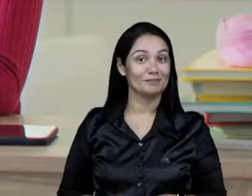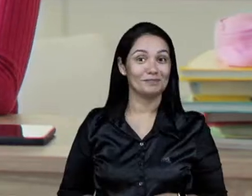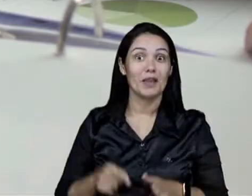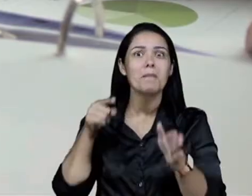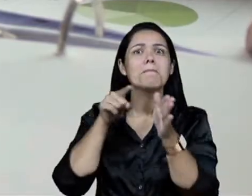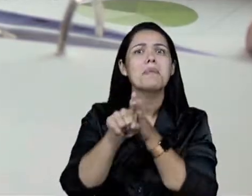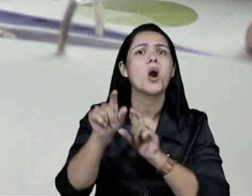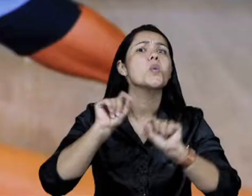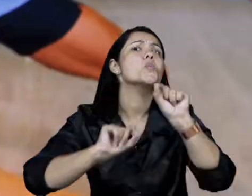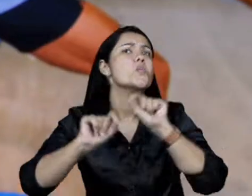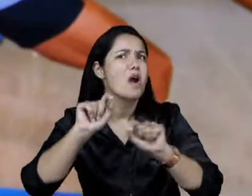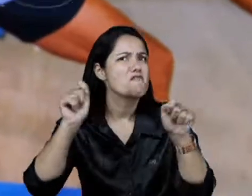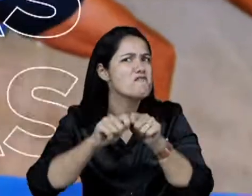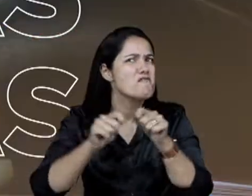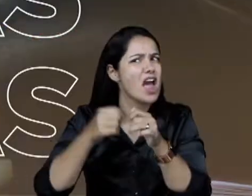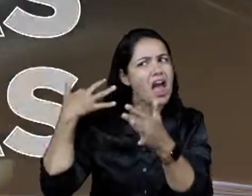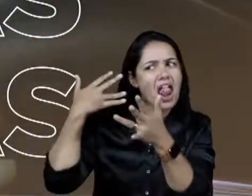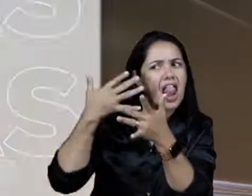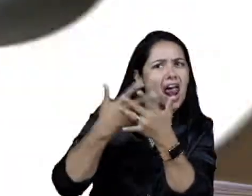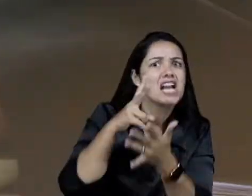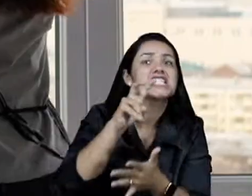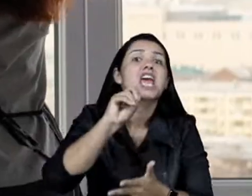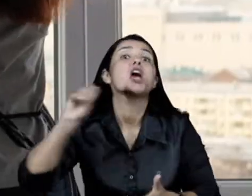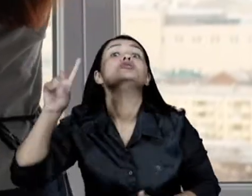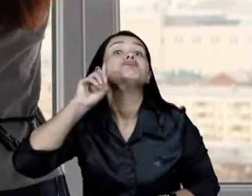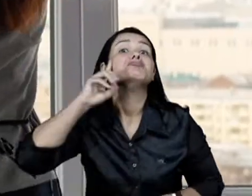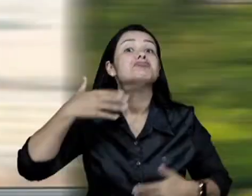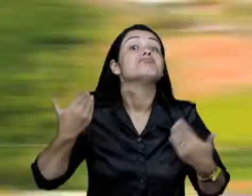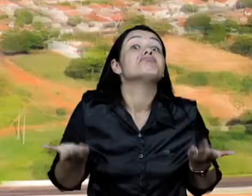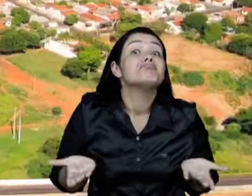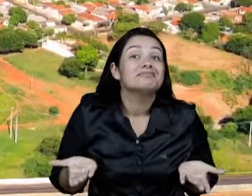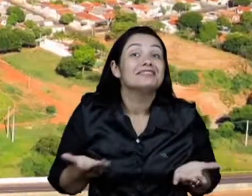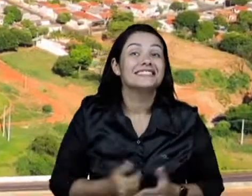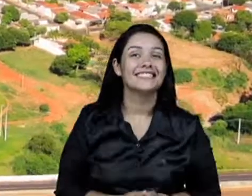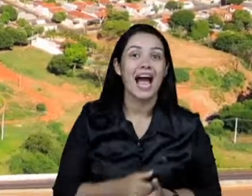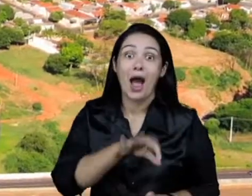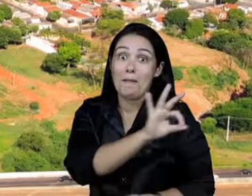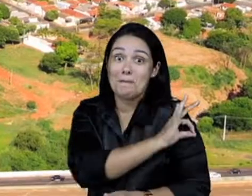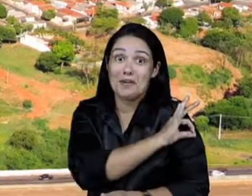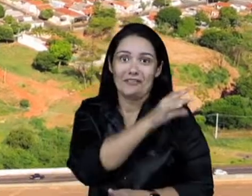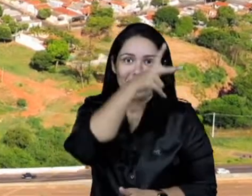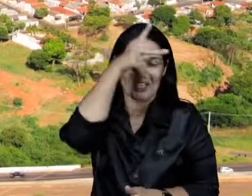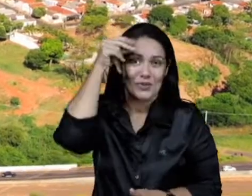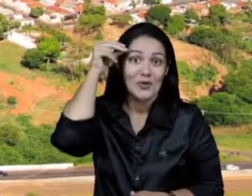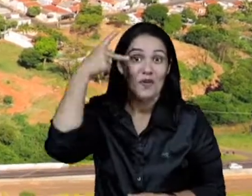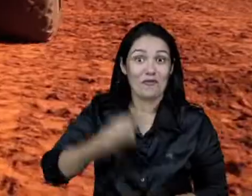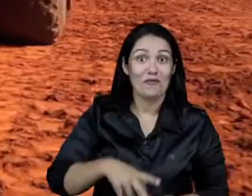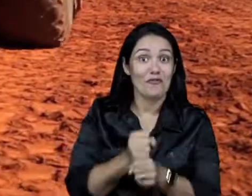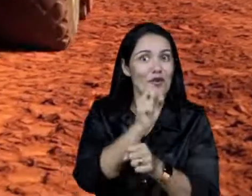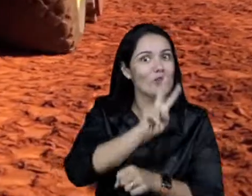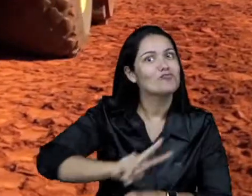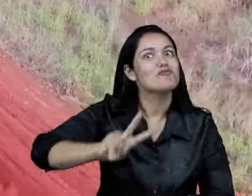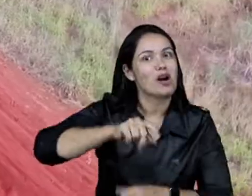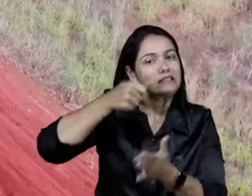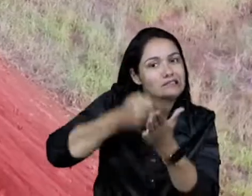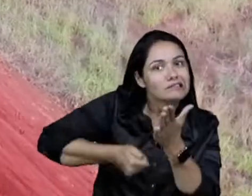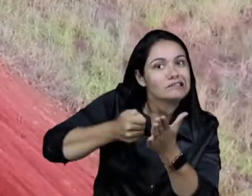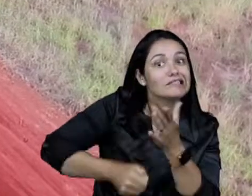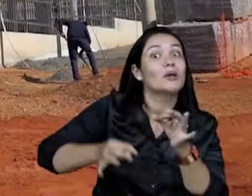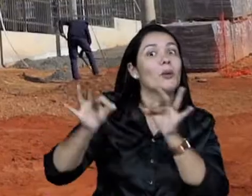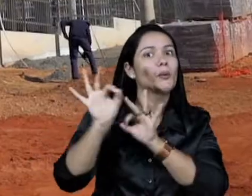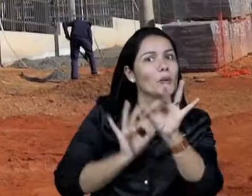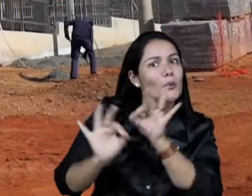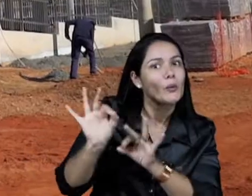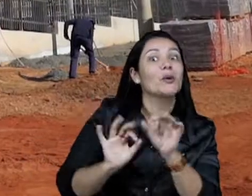O que você fez nos últimos 500 dias? A Prefeitura de Votuporanga ralou muito, viu?